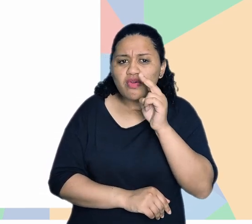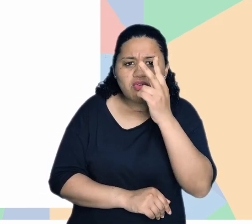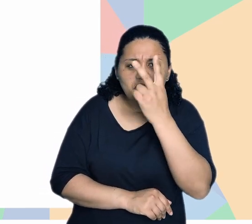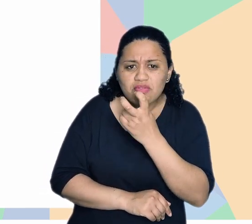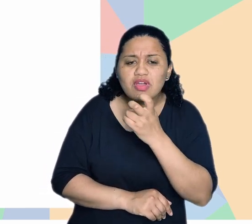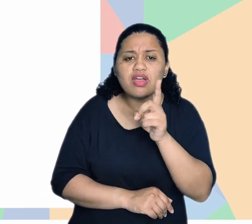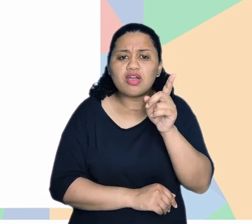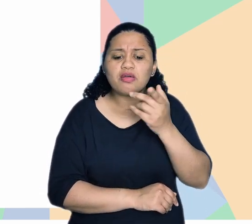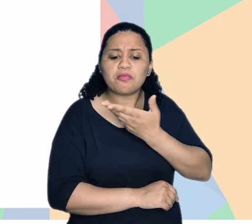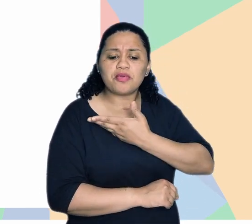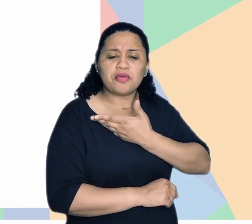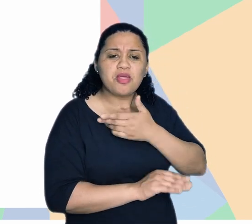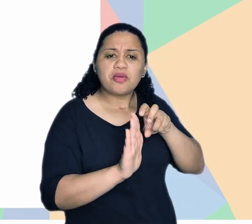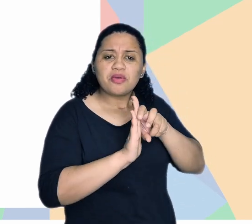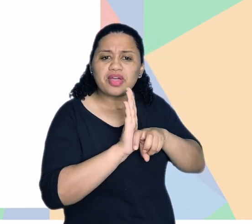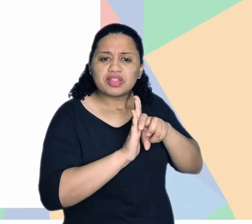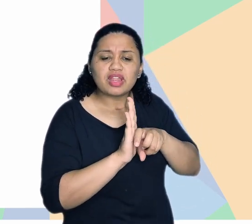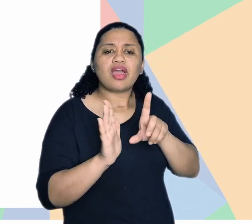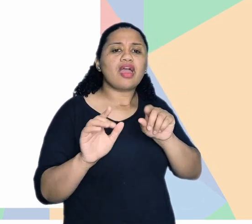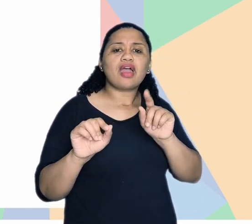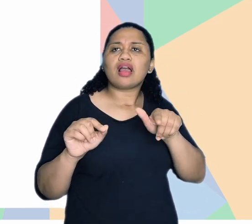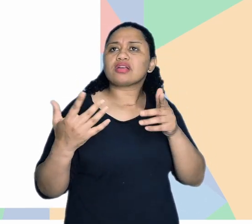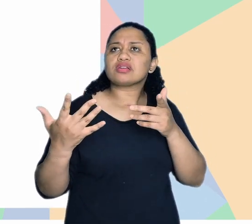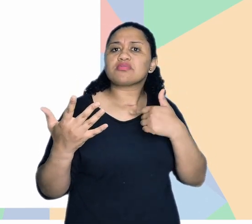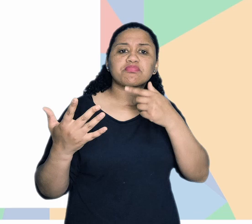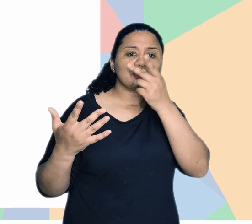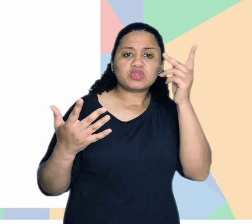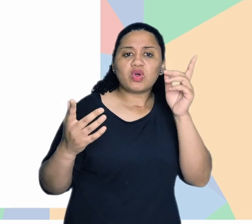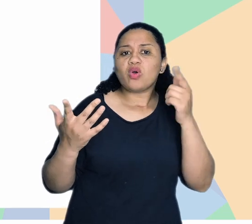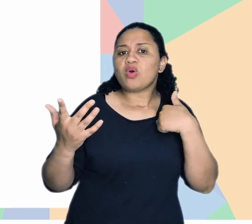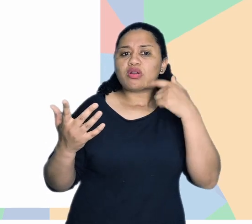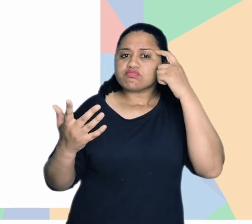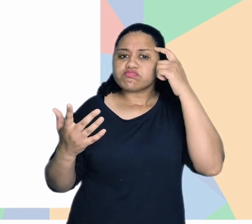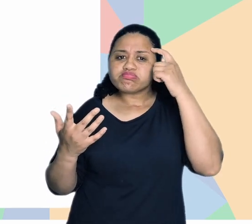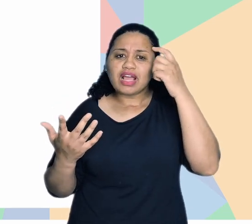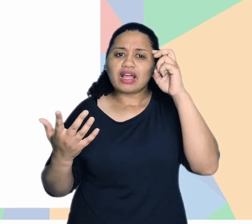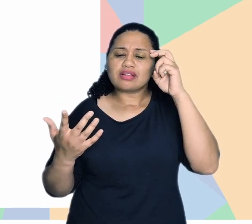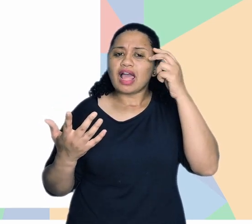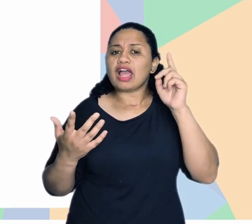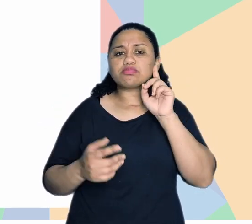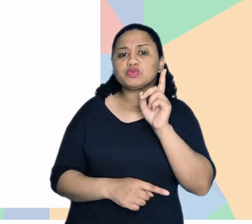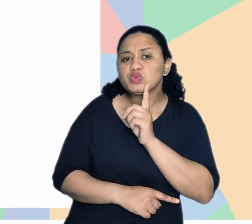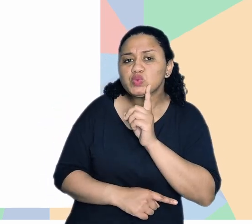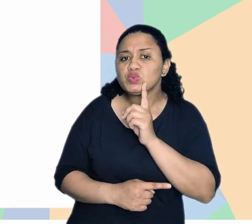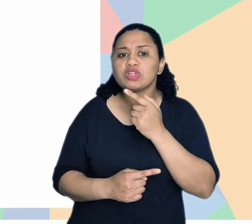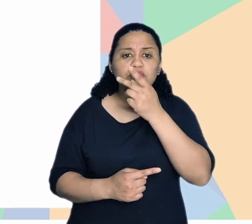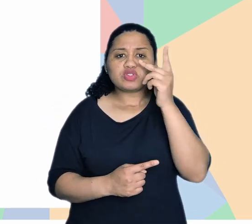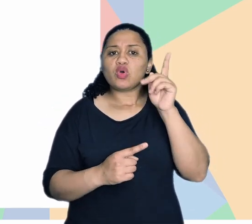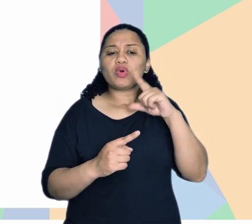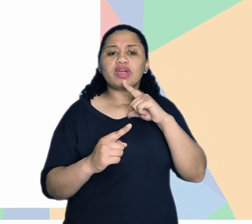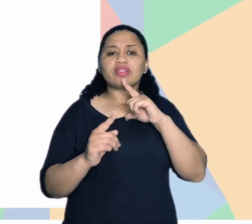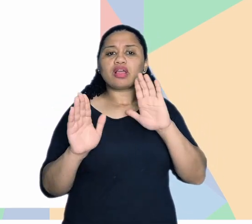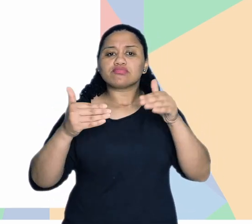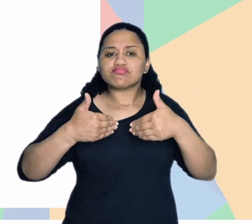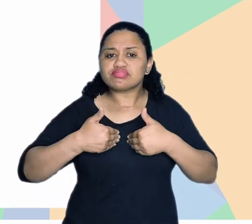enxergo? É para o meu amigo lá, que está de cadeira de rodas? É para uma pessoa com deficiência intelectual? É para uma pessoa surda? Uma